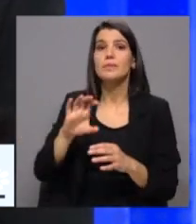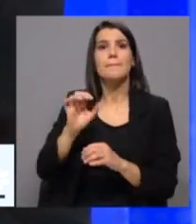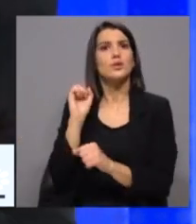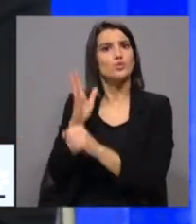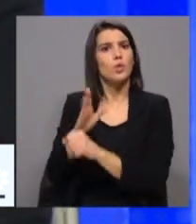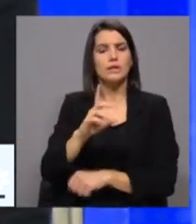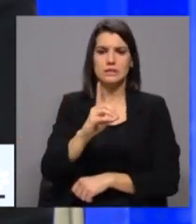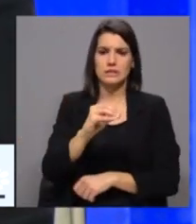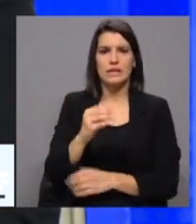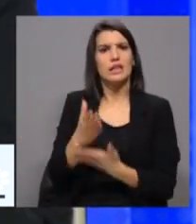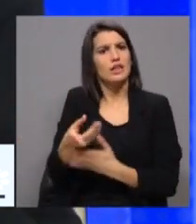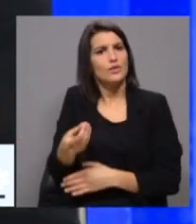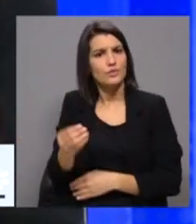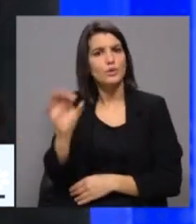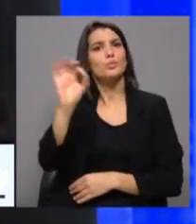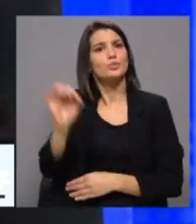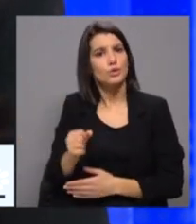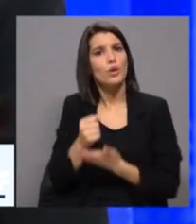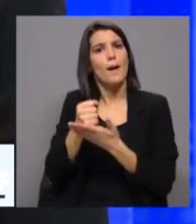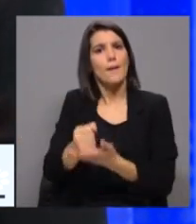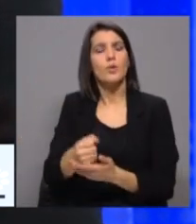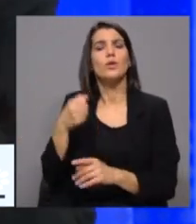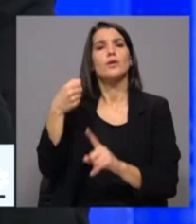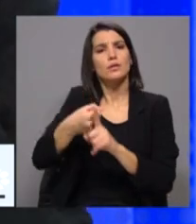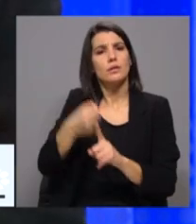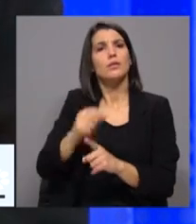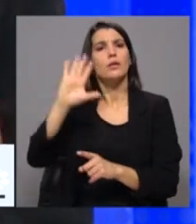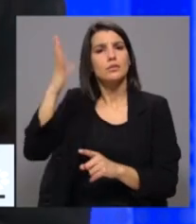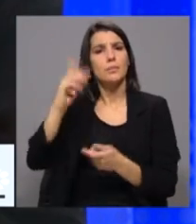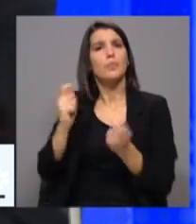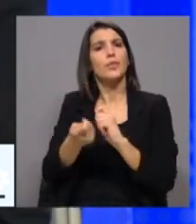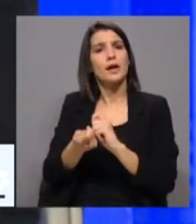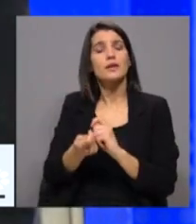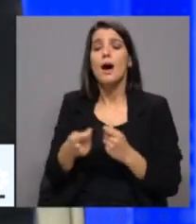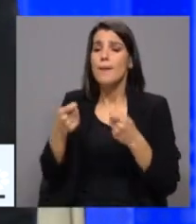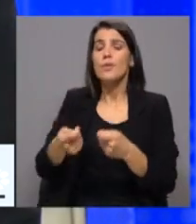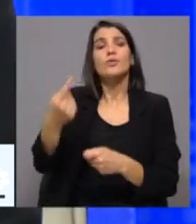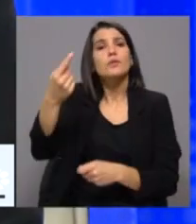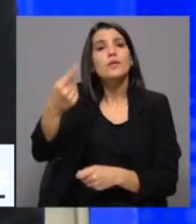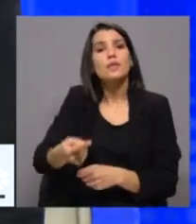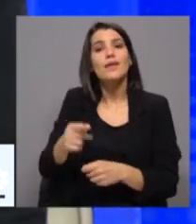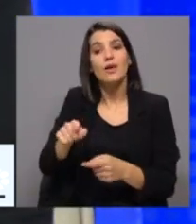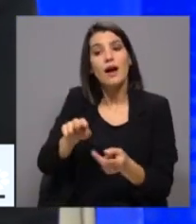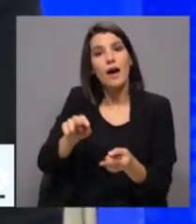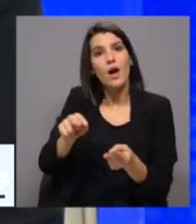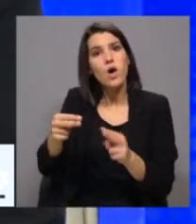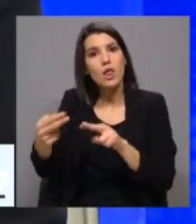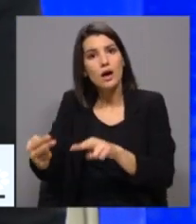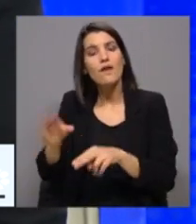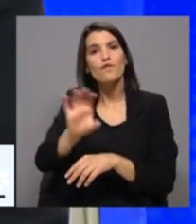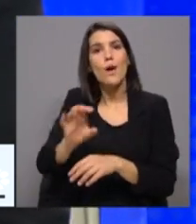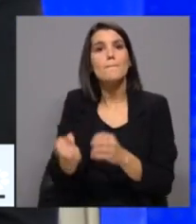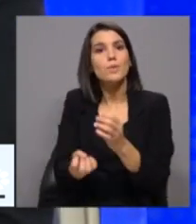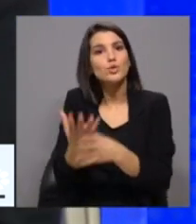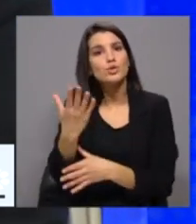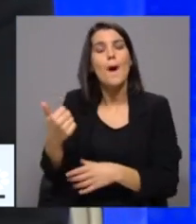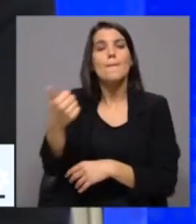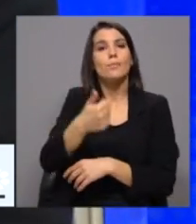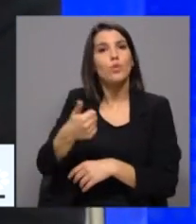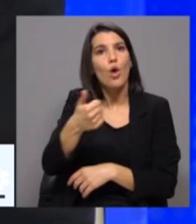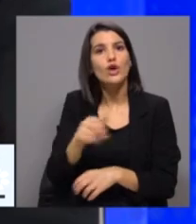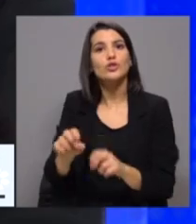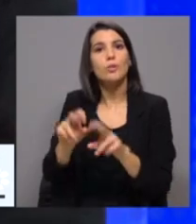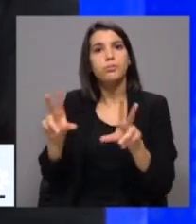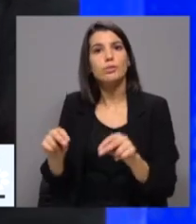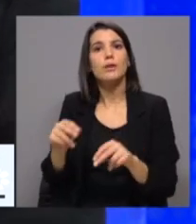entre 60% a 90% no combate às alterações climáticas. E a aposta deve ir para os modos de reconversão, nos modos de produção biológico, mas